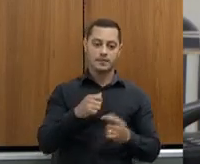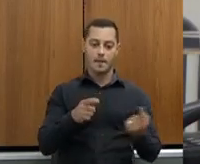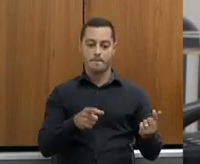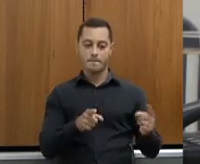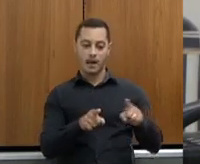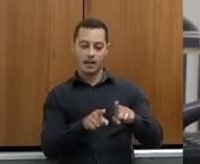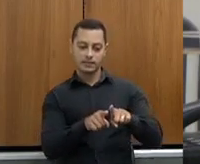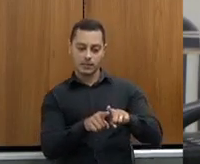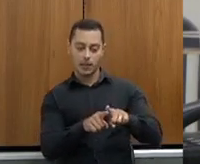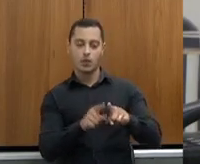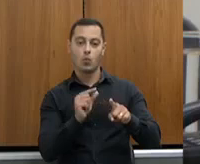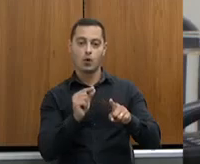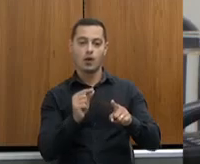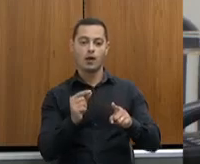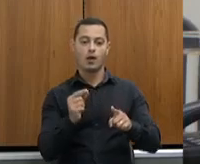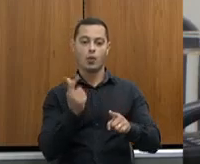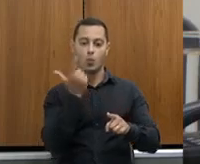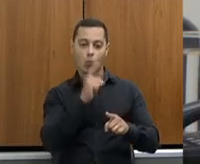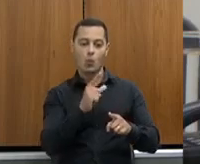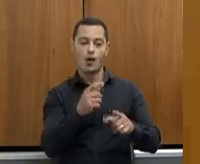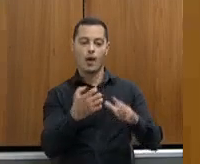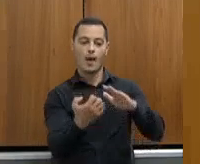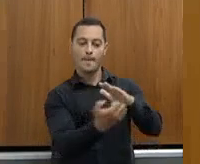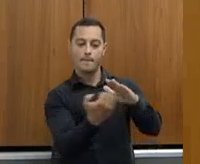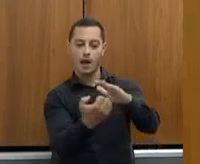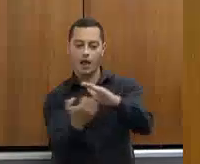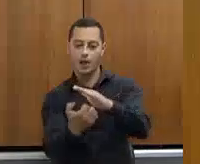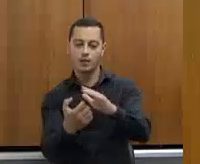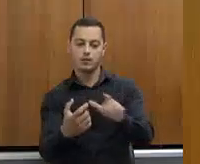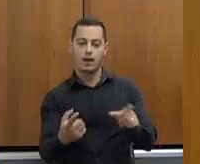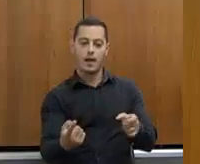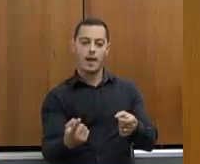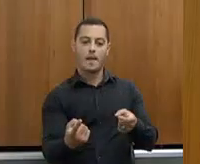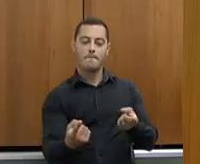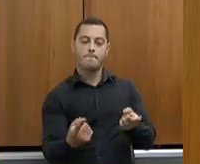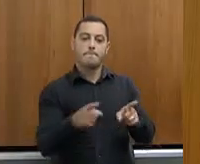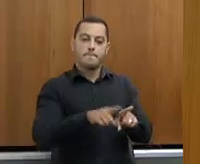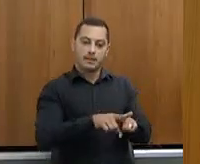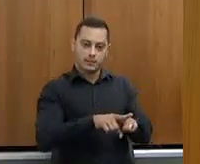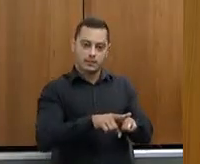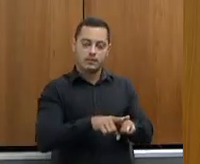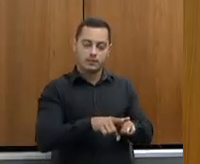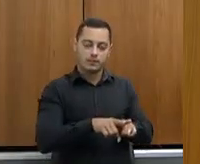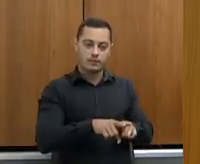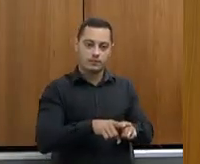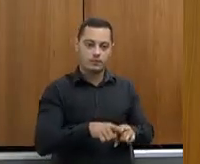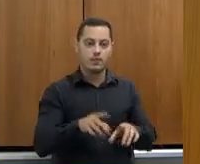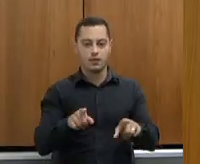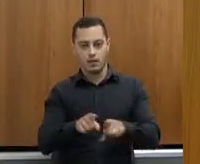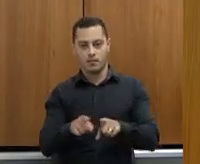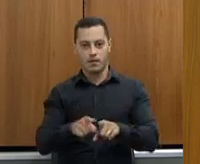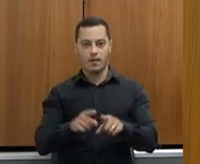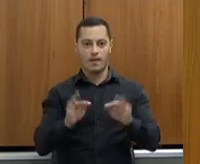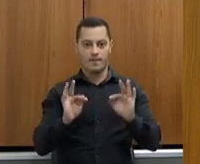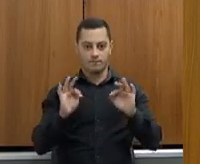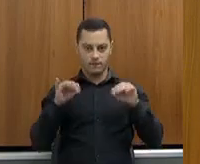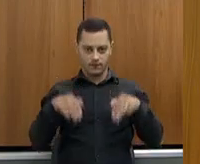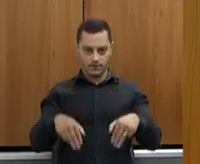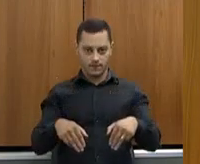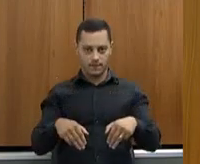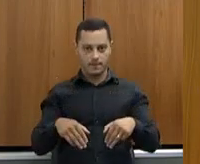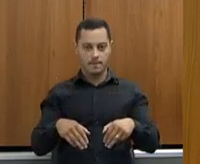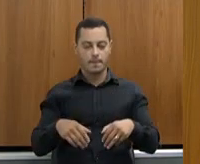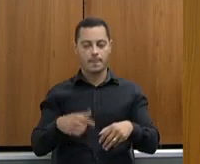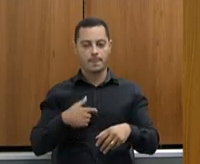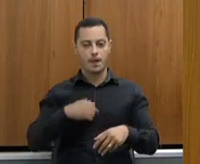desses consórcios. Então, gostaria de ouvir a sua opinião sobre isso. E, para finalizar, e aí eu faço, pego